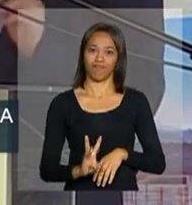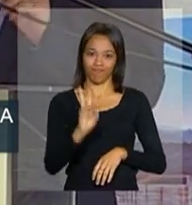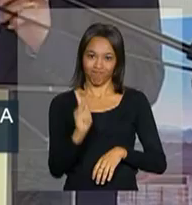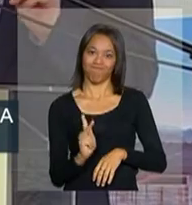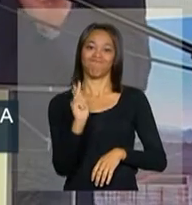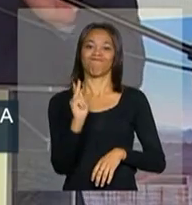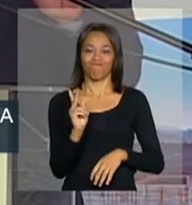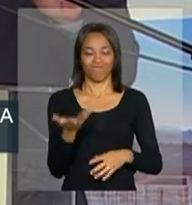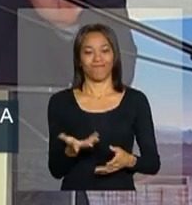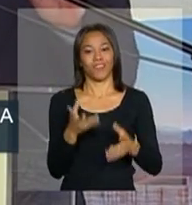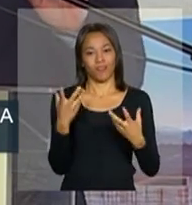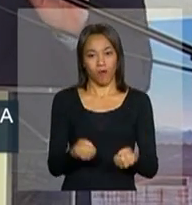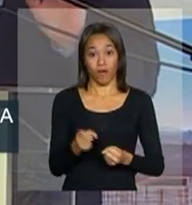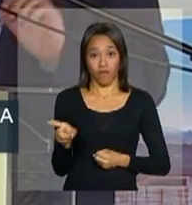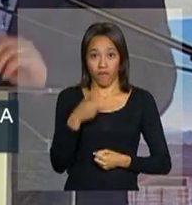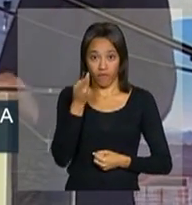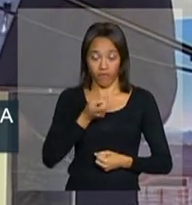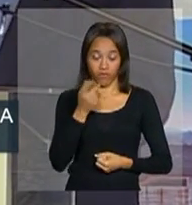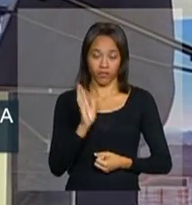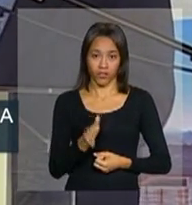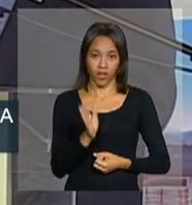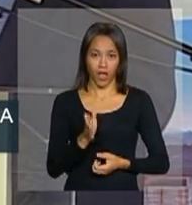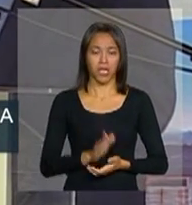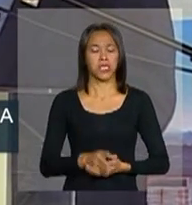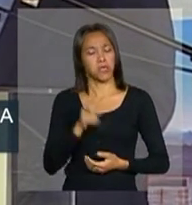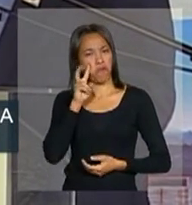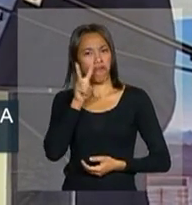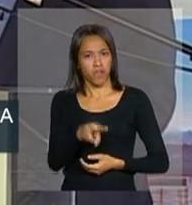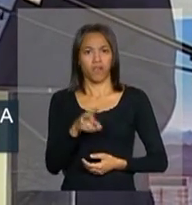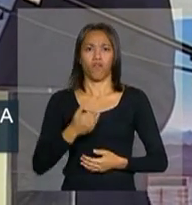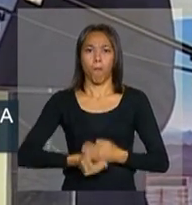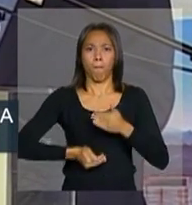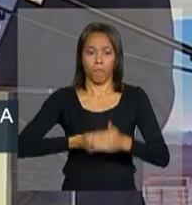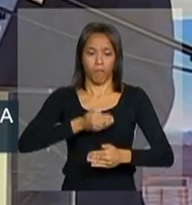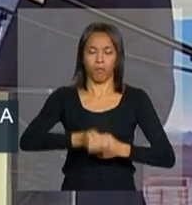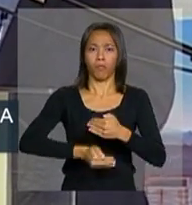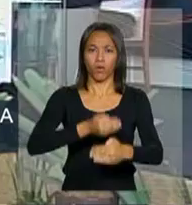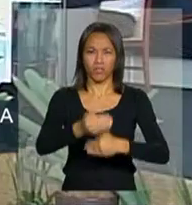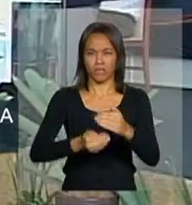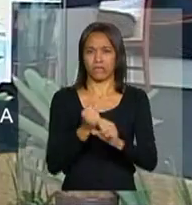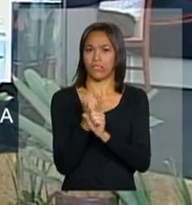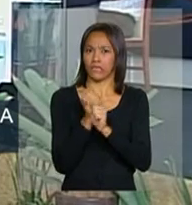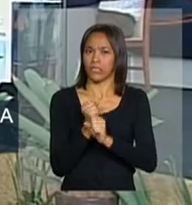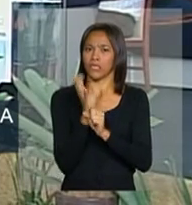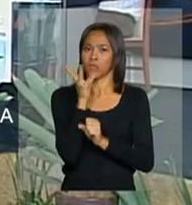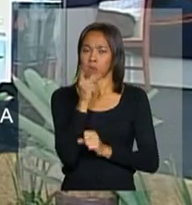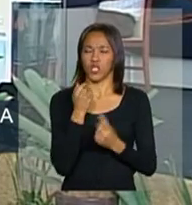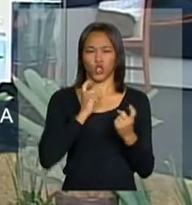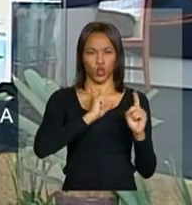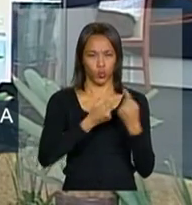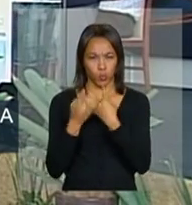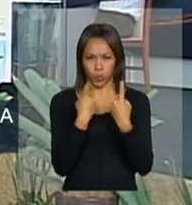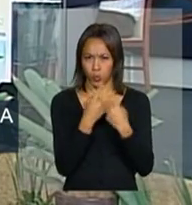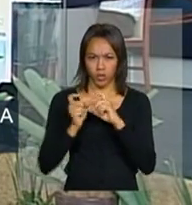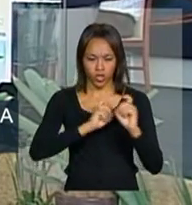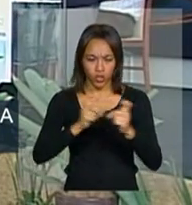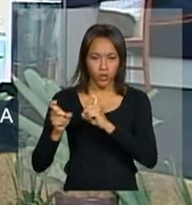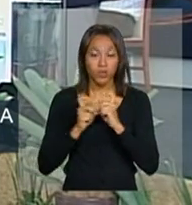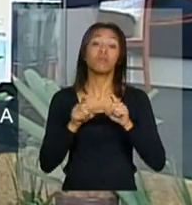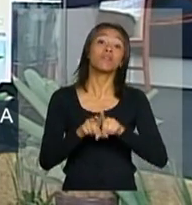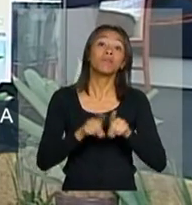companheiro do MAB, que realmente teve um processo longo de discussão aqui, de